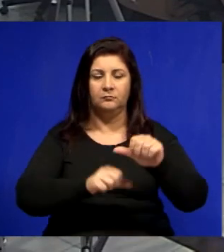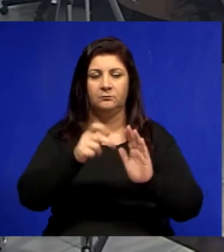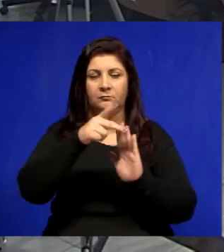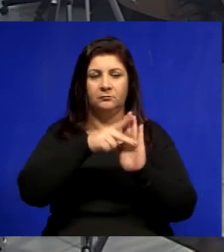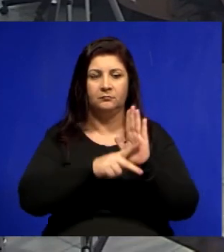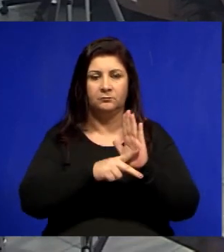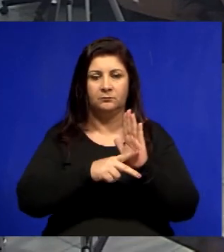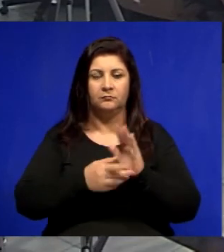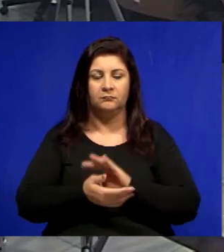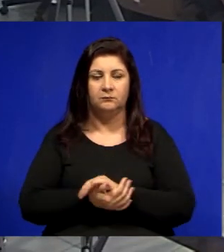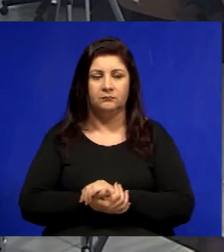vereador Aderbal Sodré.